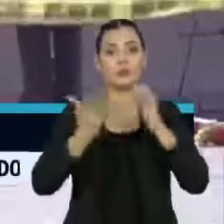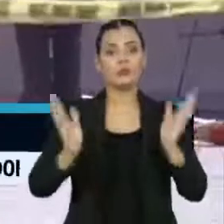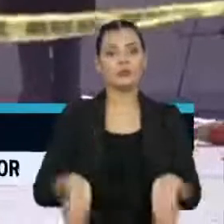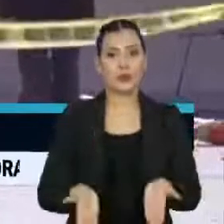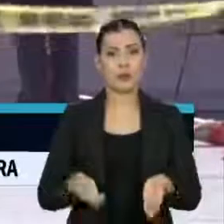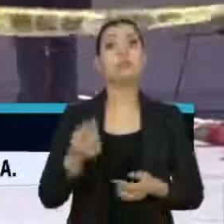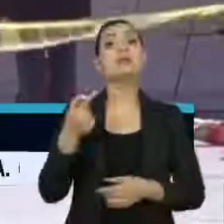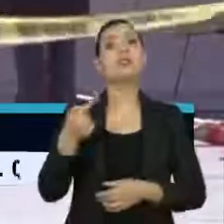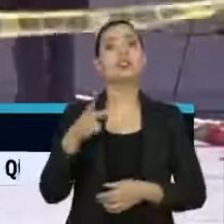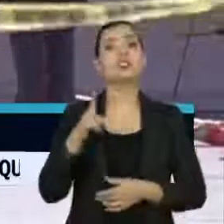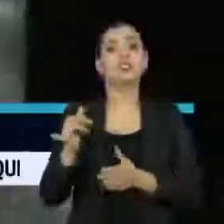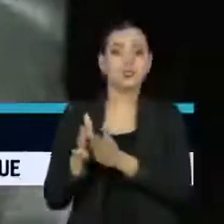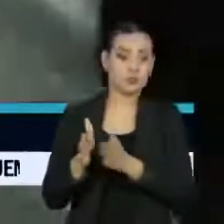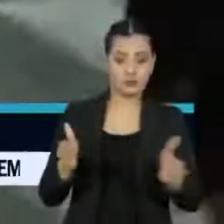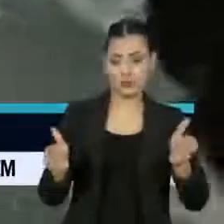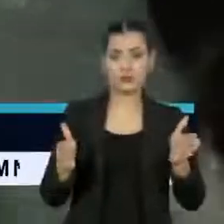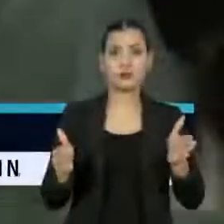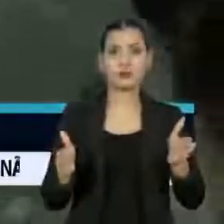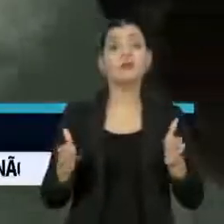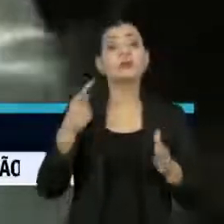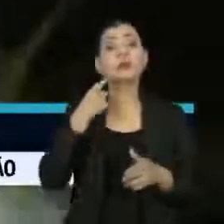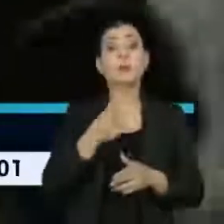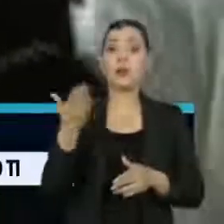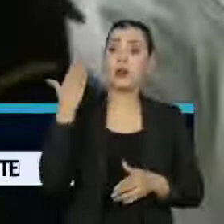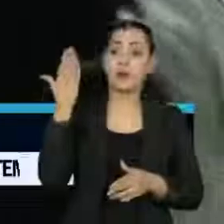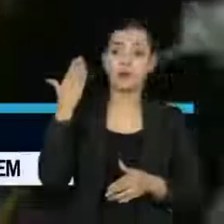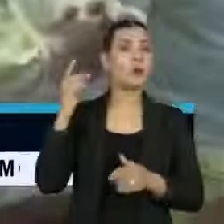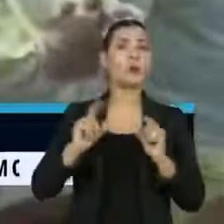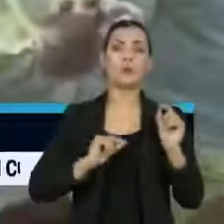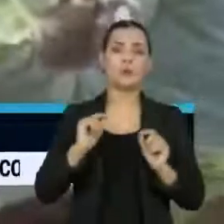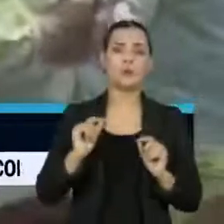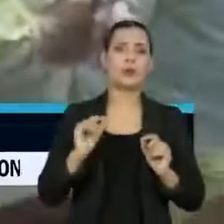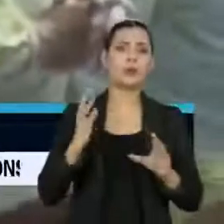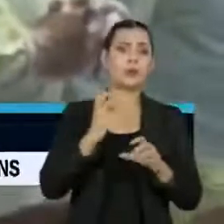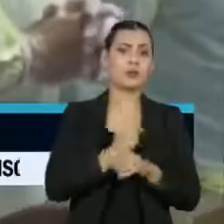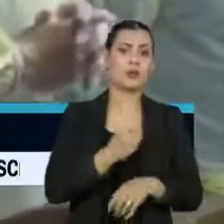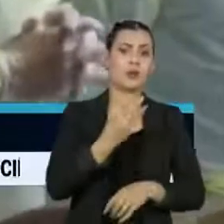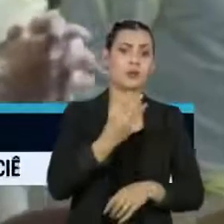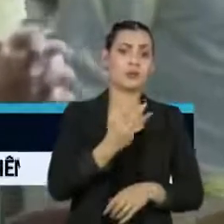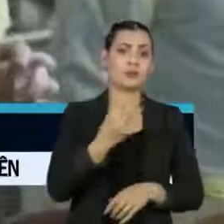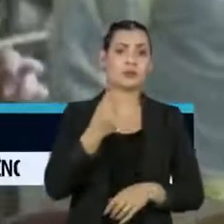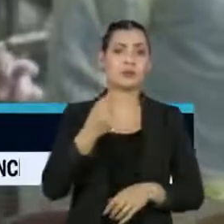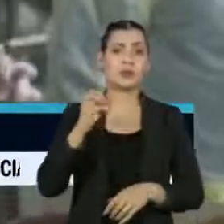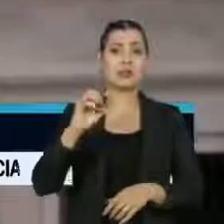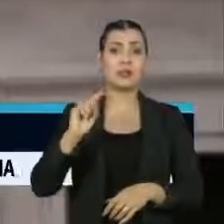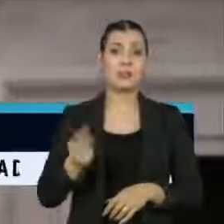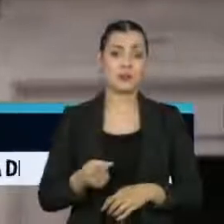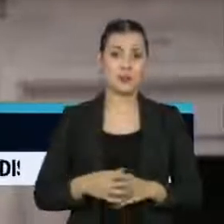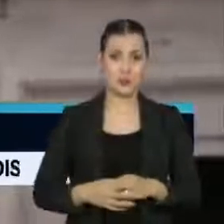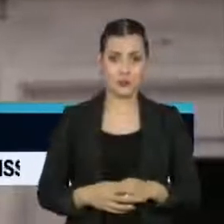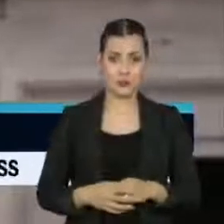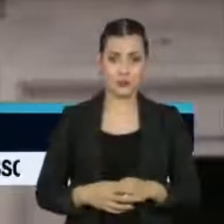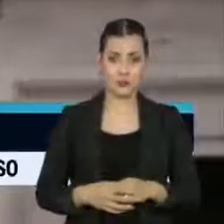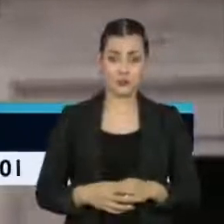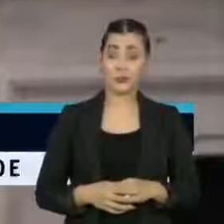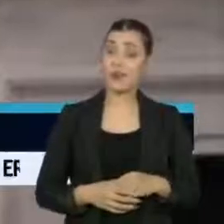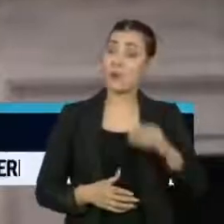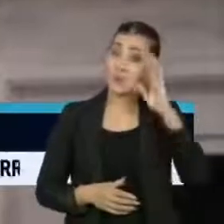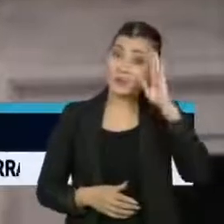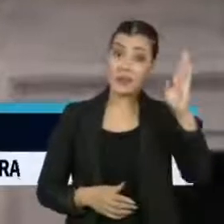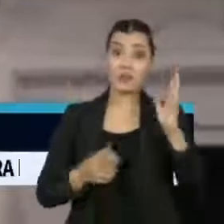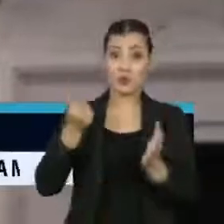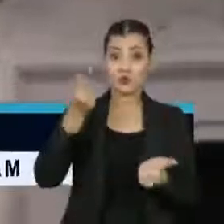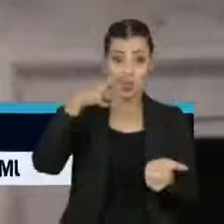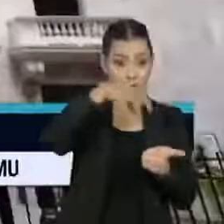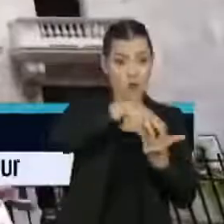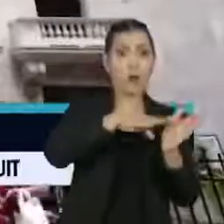registros em sete dias. Na semana anterior, esse número era de cerca de 370 mil. As principais bolsas